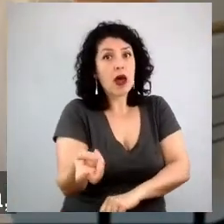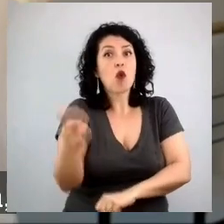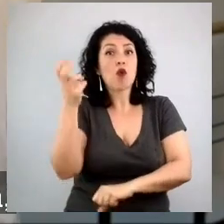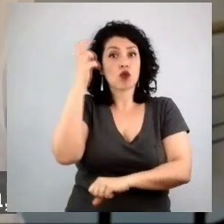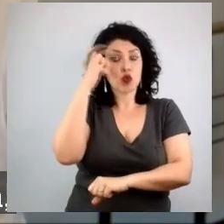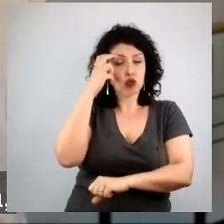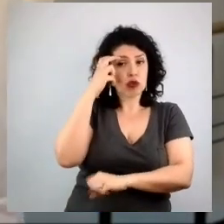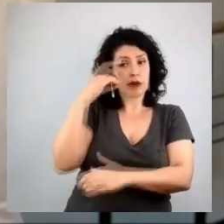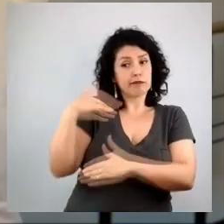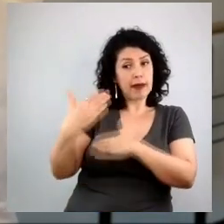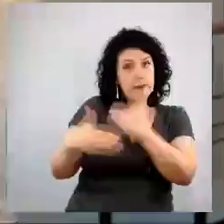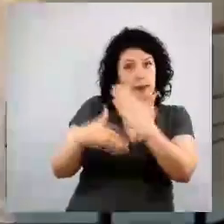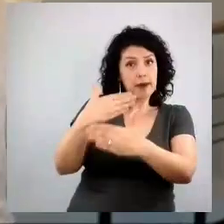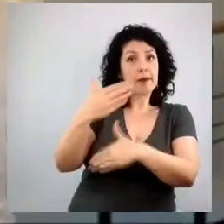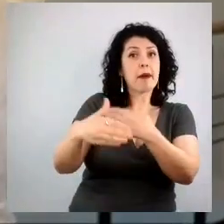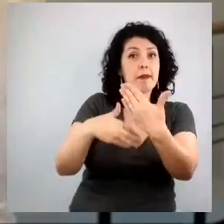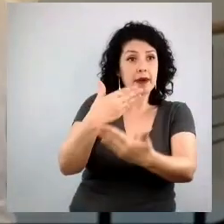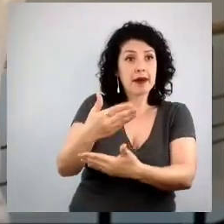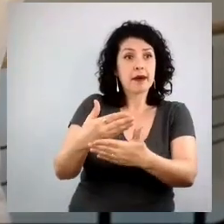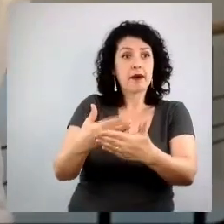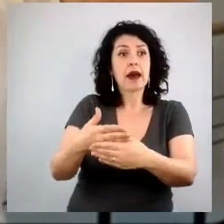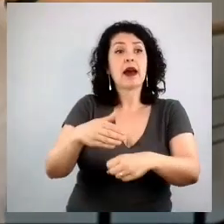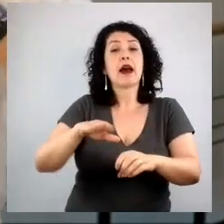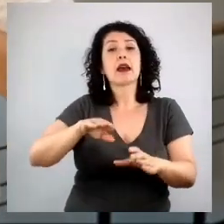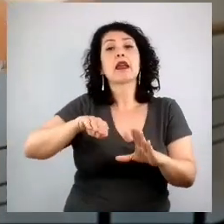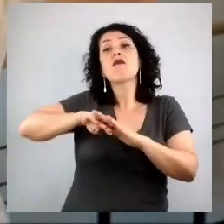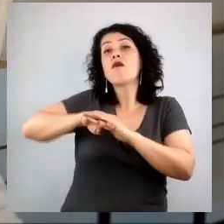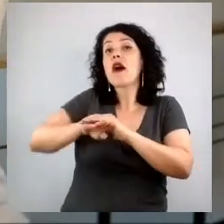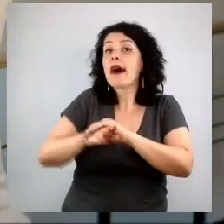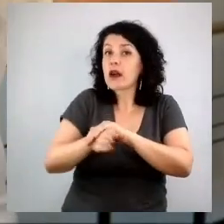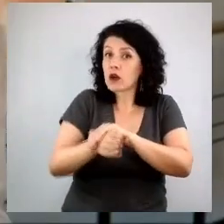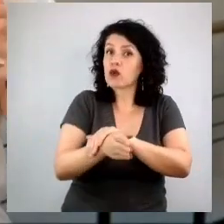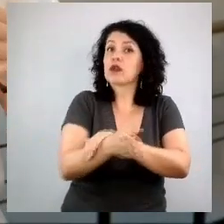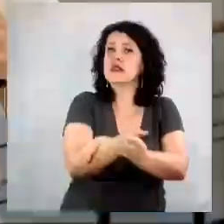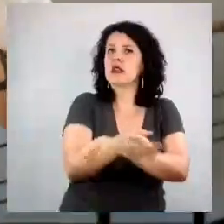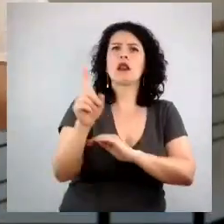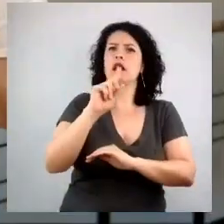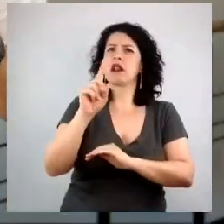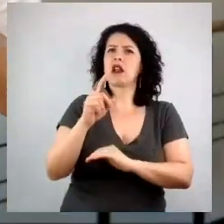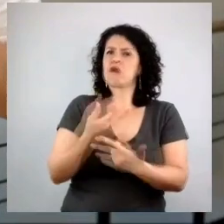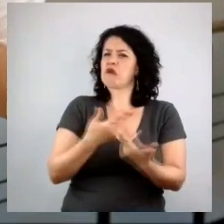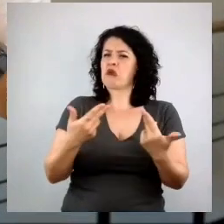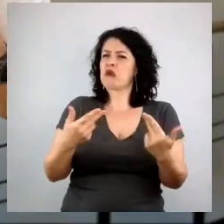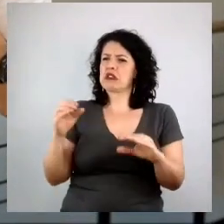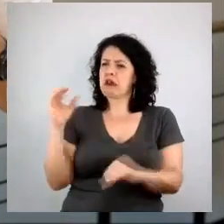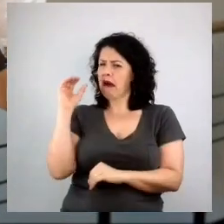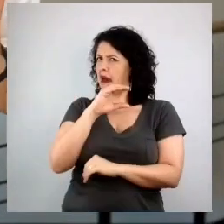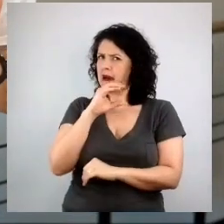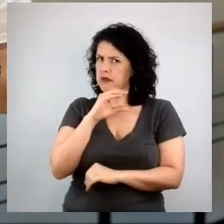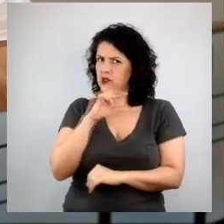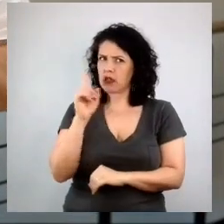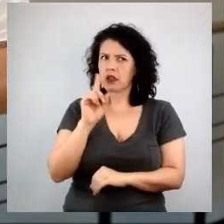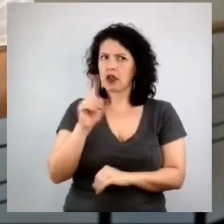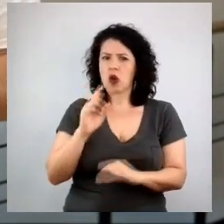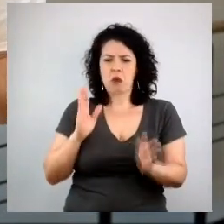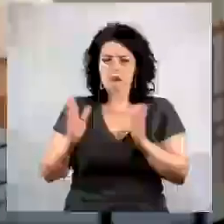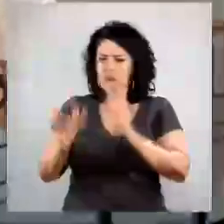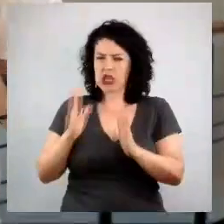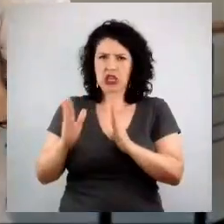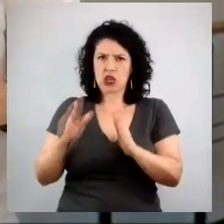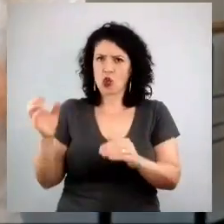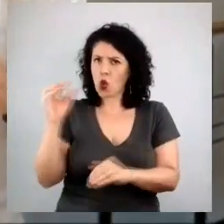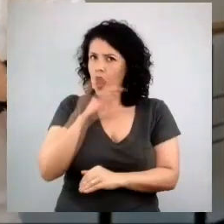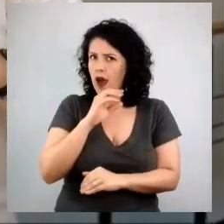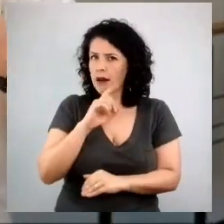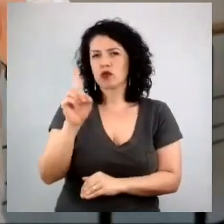ter também vida longa, que não são comportamentos efêmeros, não é uma modinha passageira, daqueles que sim são só uma moda passageira, é só um